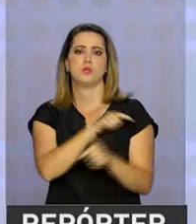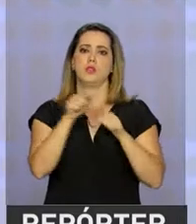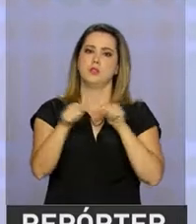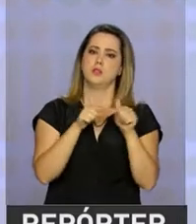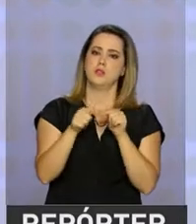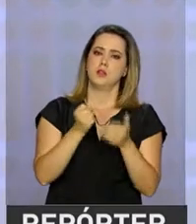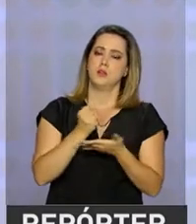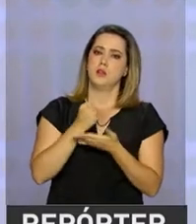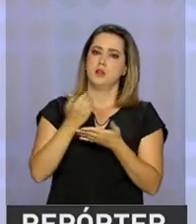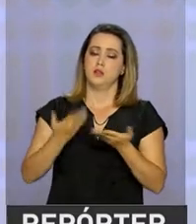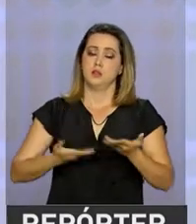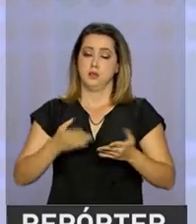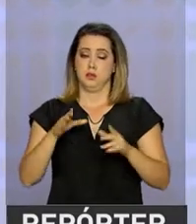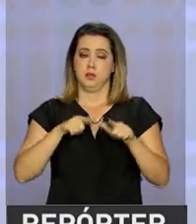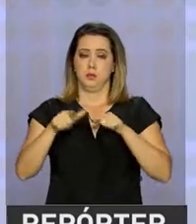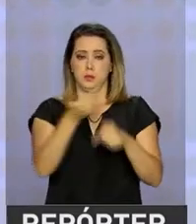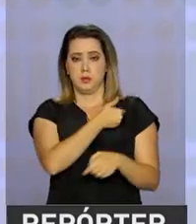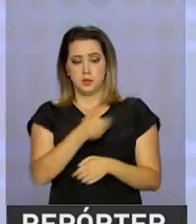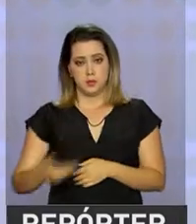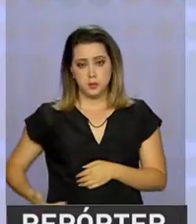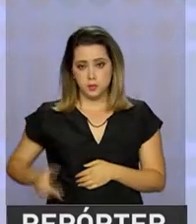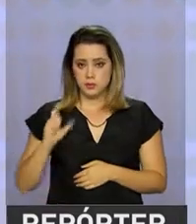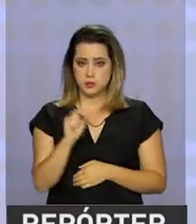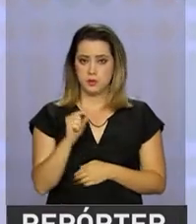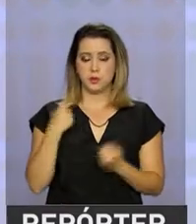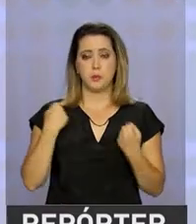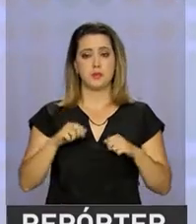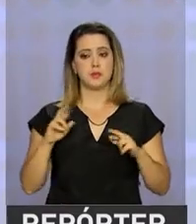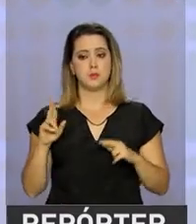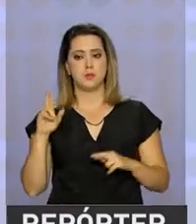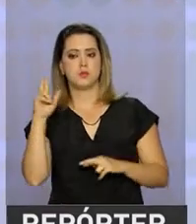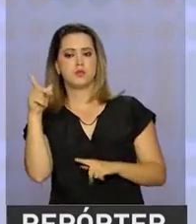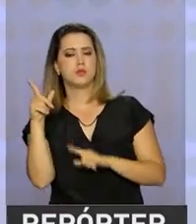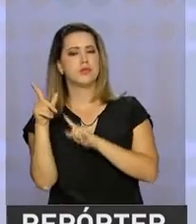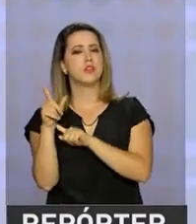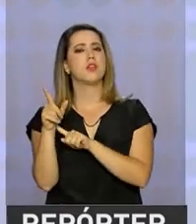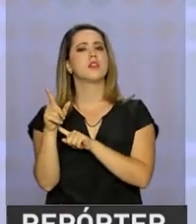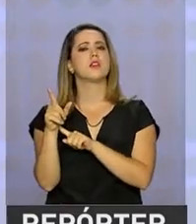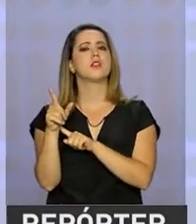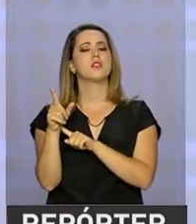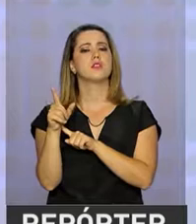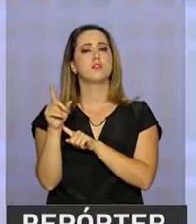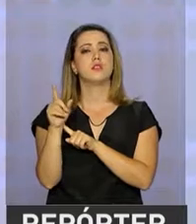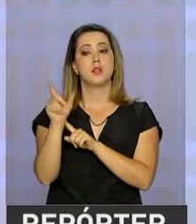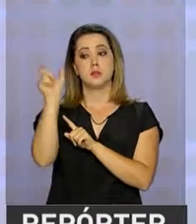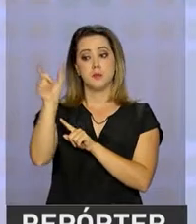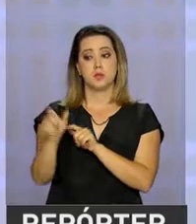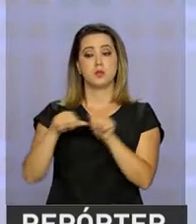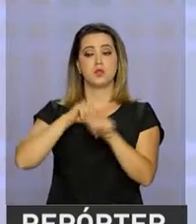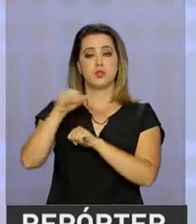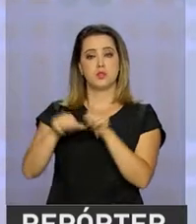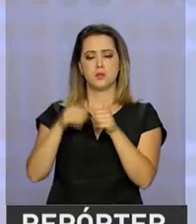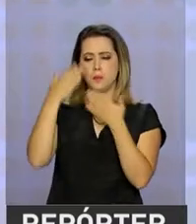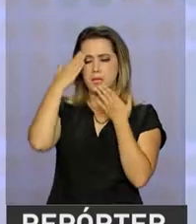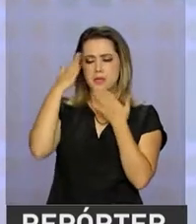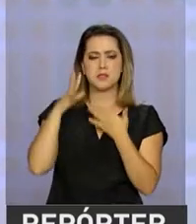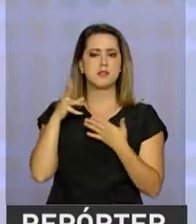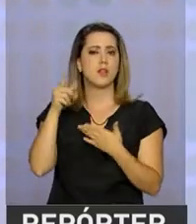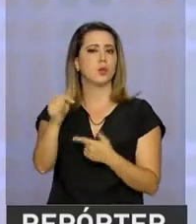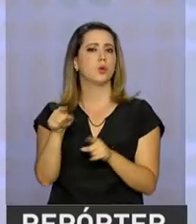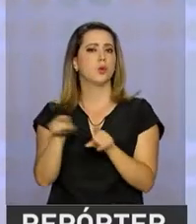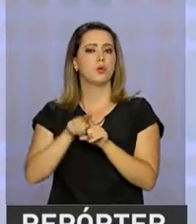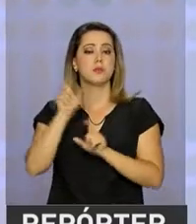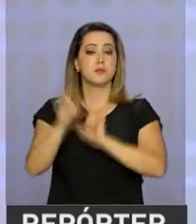e servidores públicos. Temos que distinguir os agentes de transformação e agradecer a todos